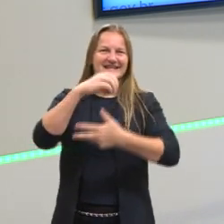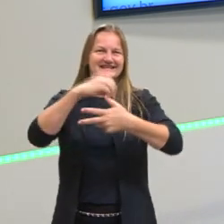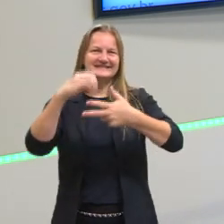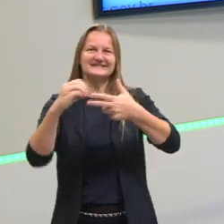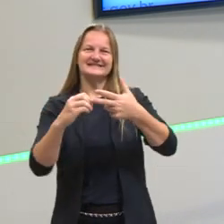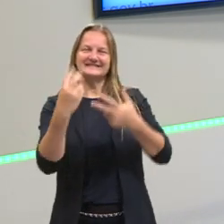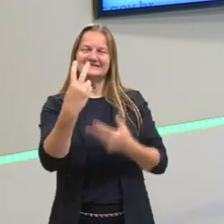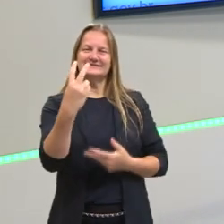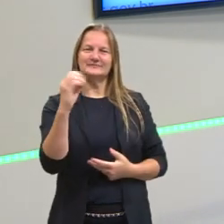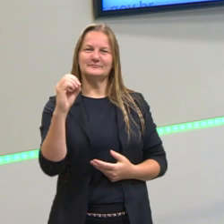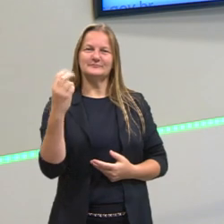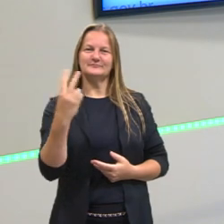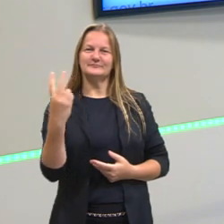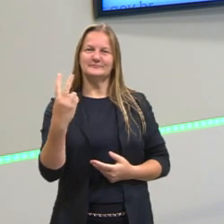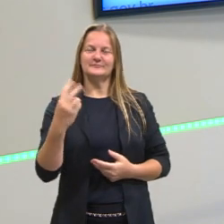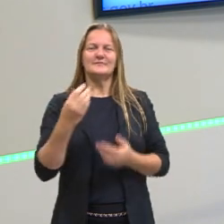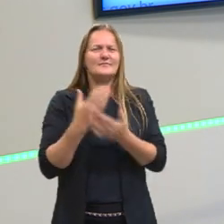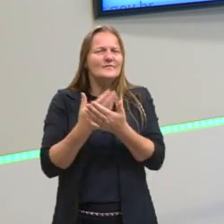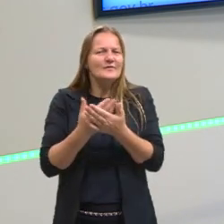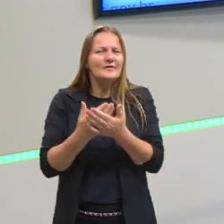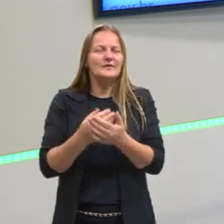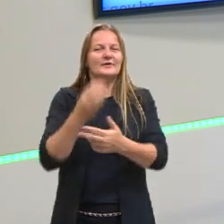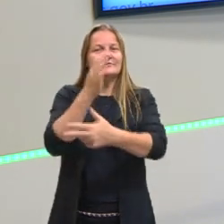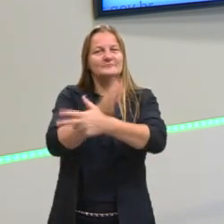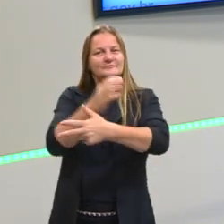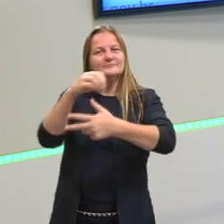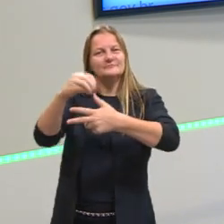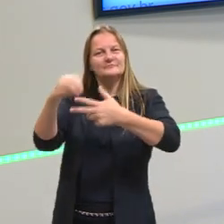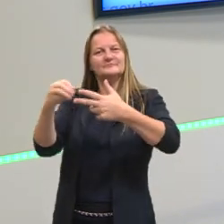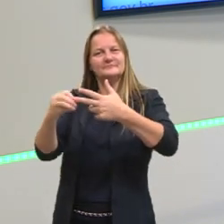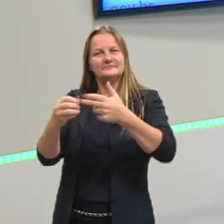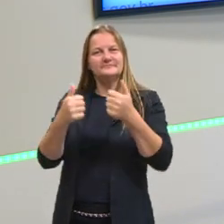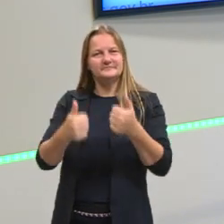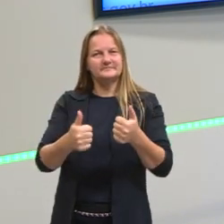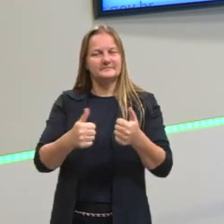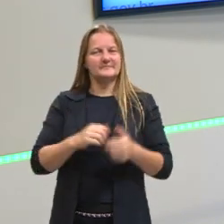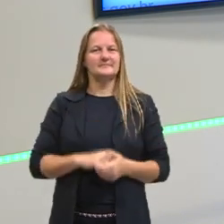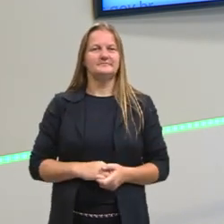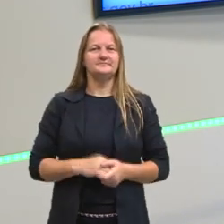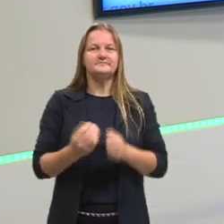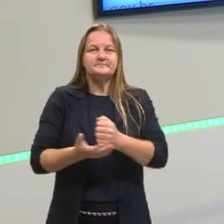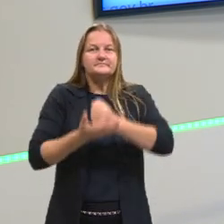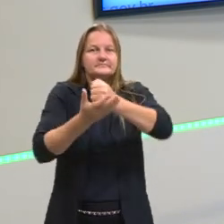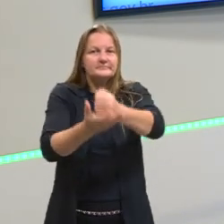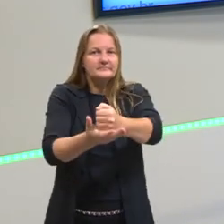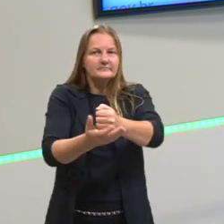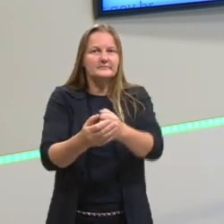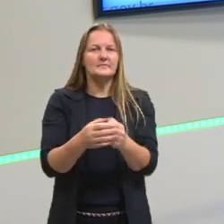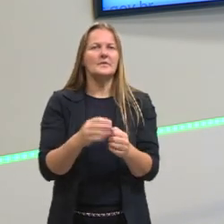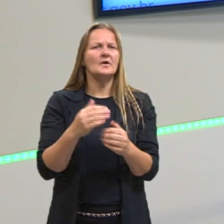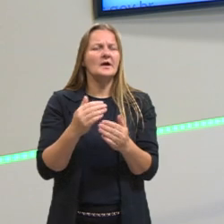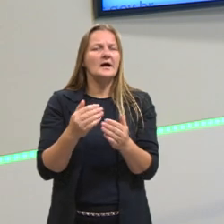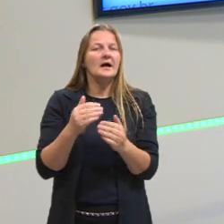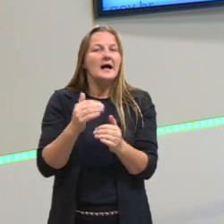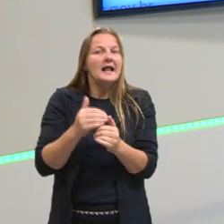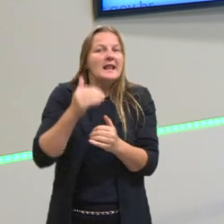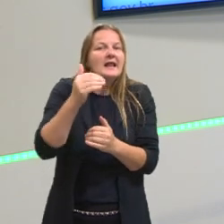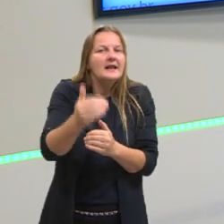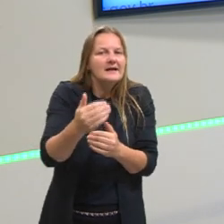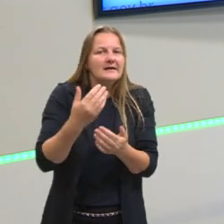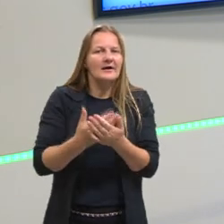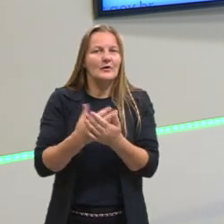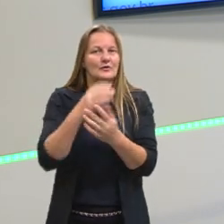2022 com as aulas do pré-ENEM para te auxiliar, também sempre lembrando que além das minhas aulas,